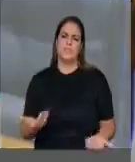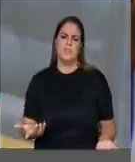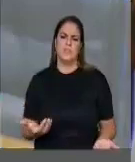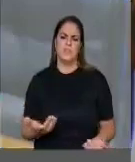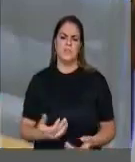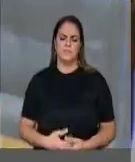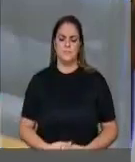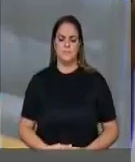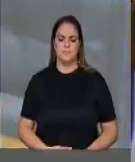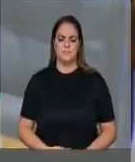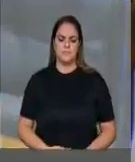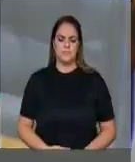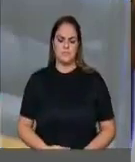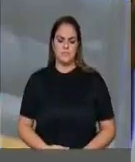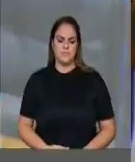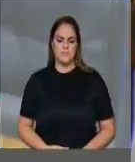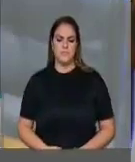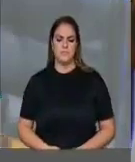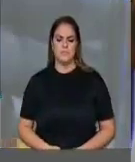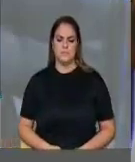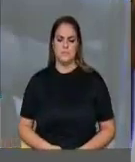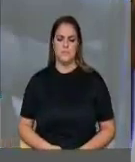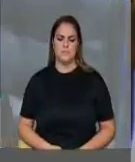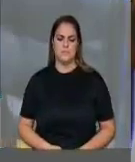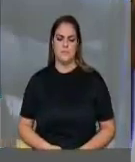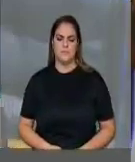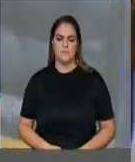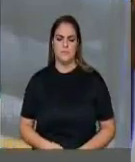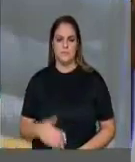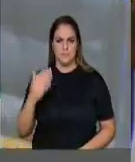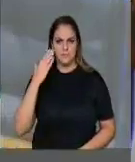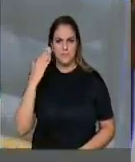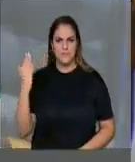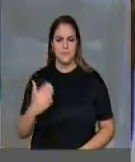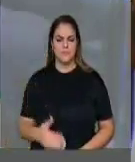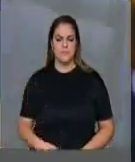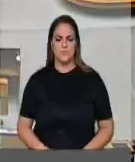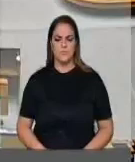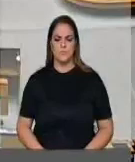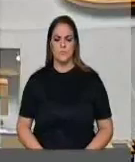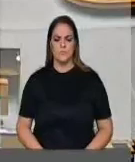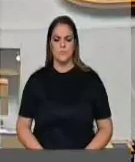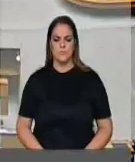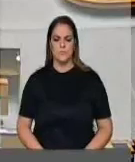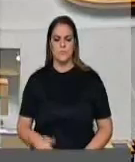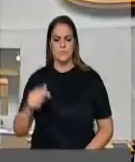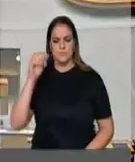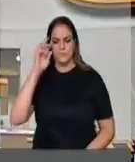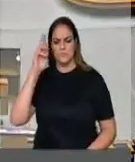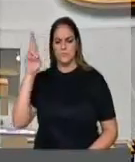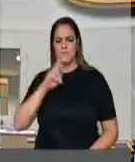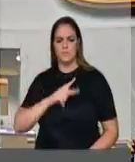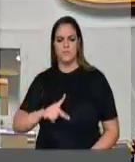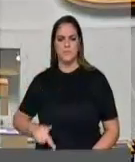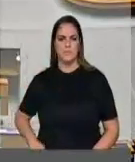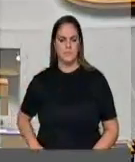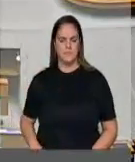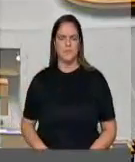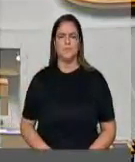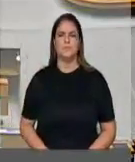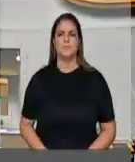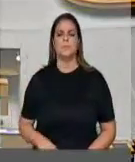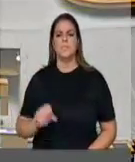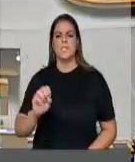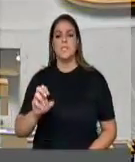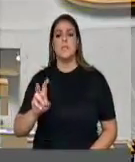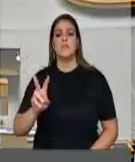...quanto àqueles que votam nos seus cargos eletivos. obrigado. Regista, Severino. Senhor presidente, eu gostaria de